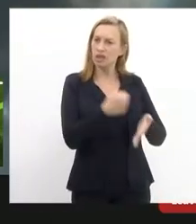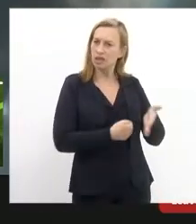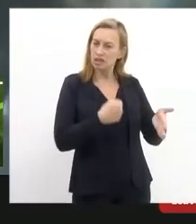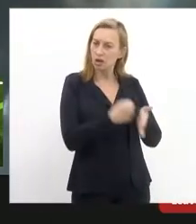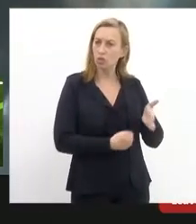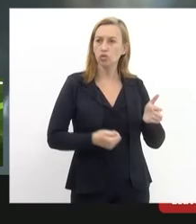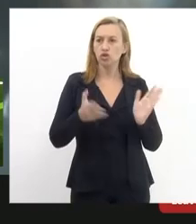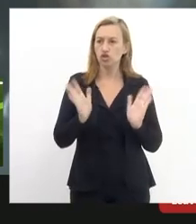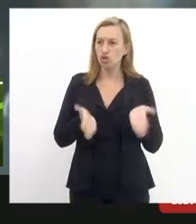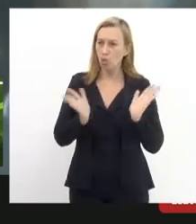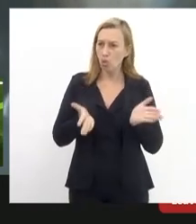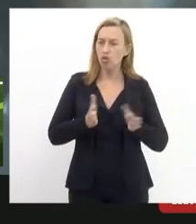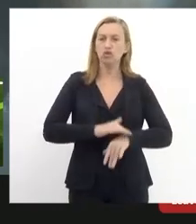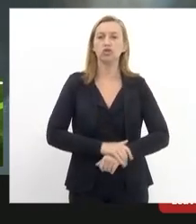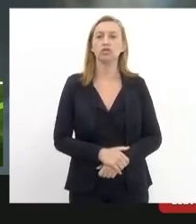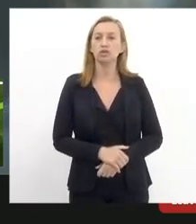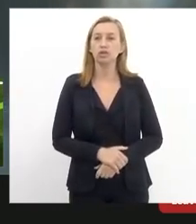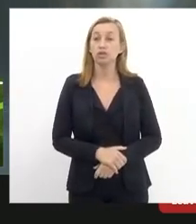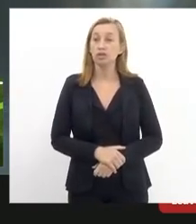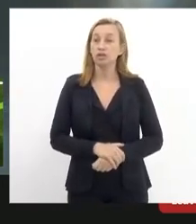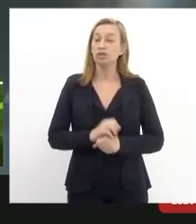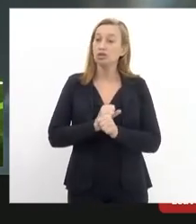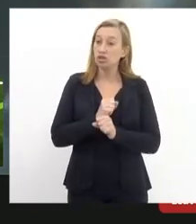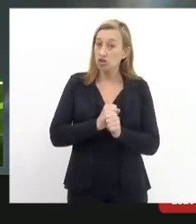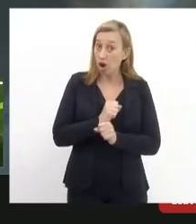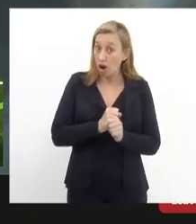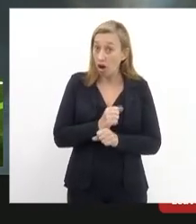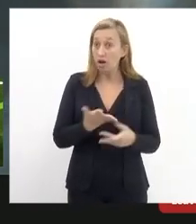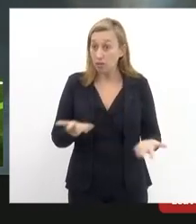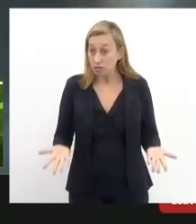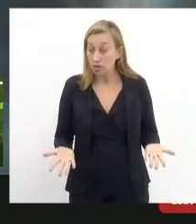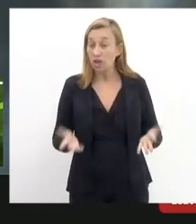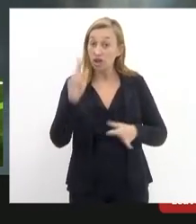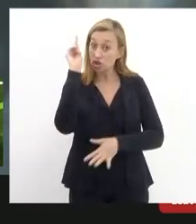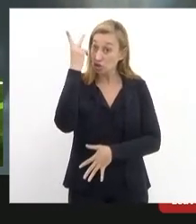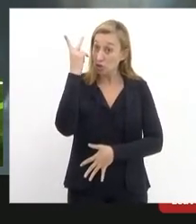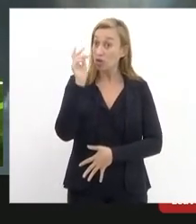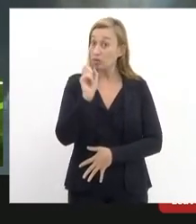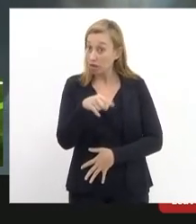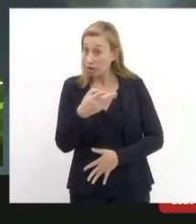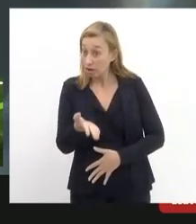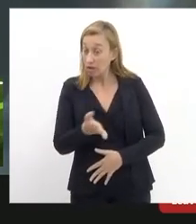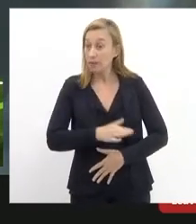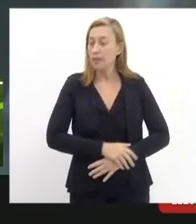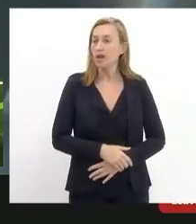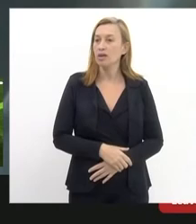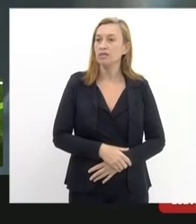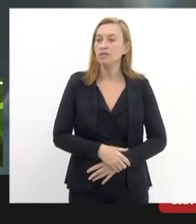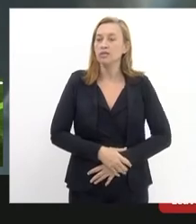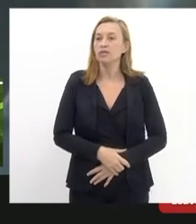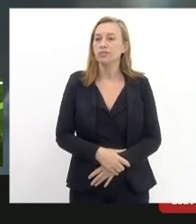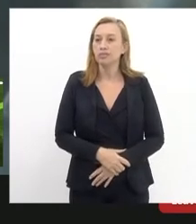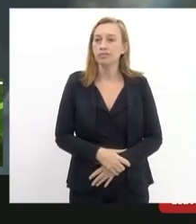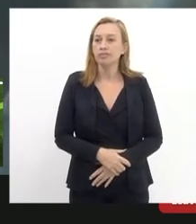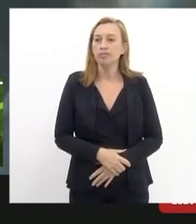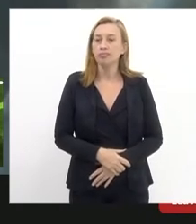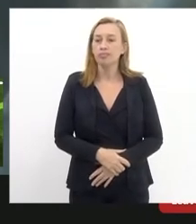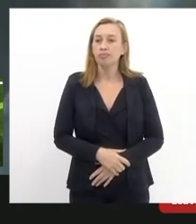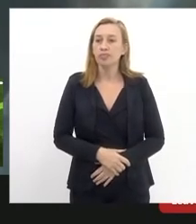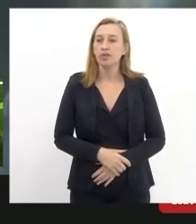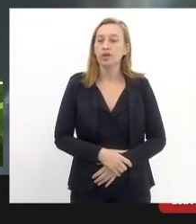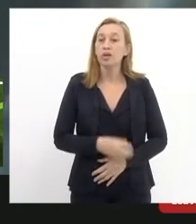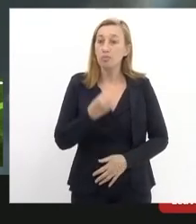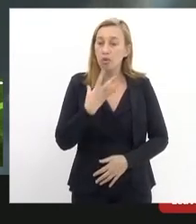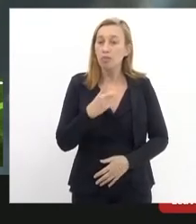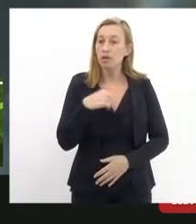é de hoje não é de ontem é de tanto tempo a mais traz aí todo um histórico que eu acho que é o bastante o suficiente para a